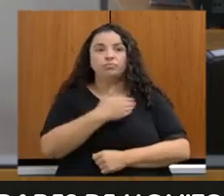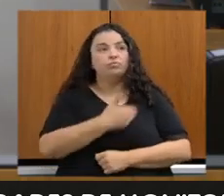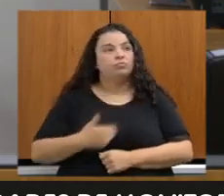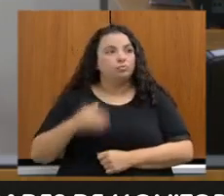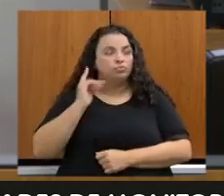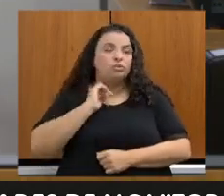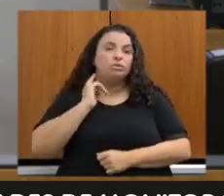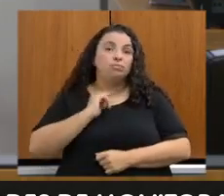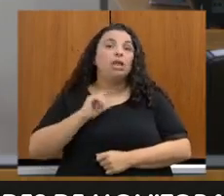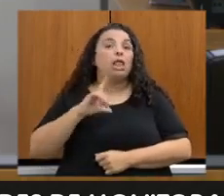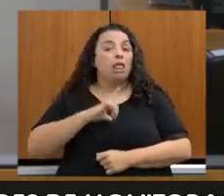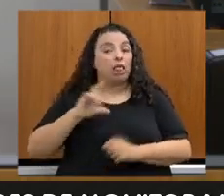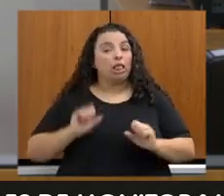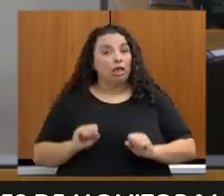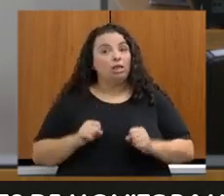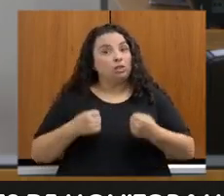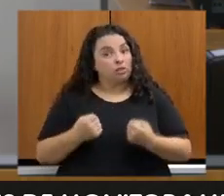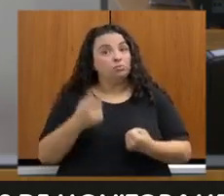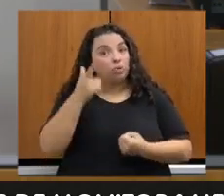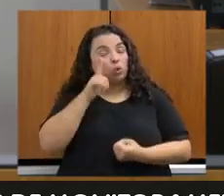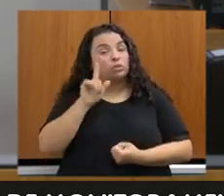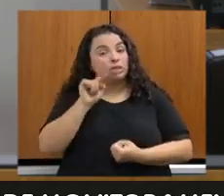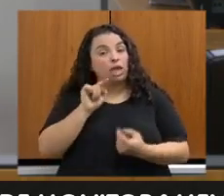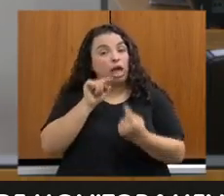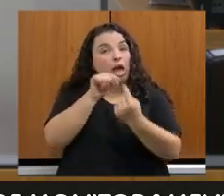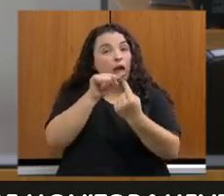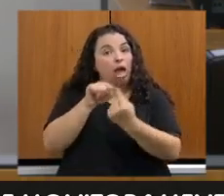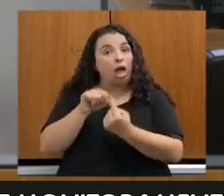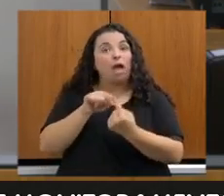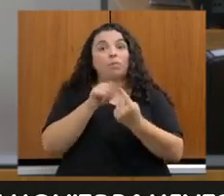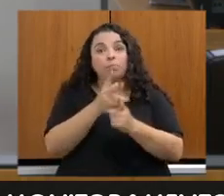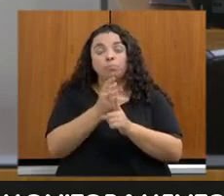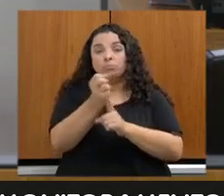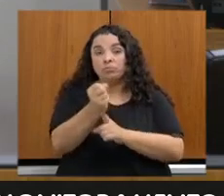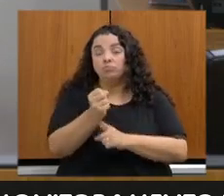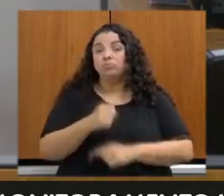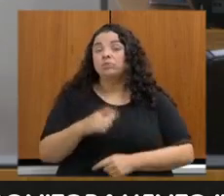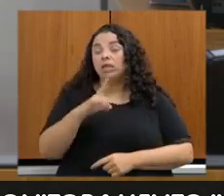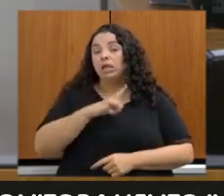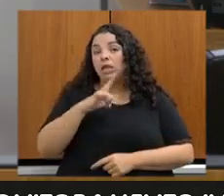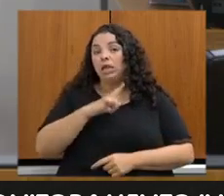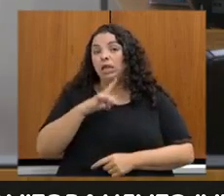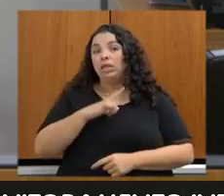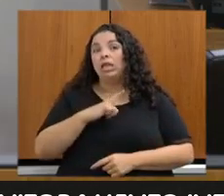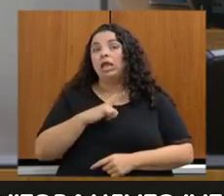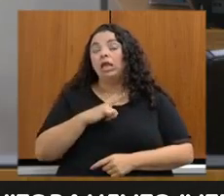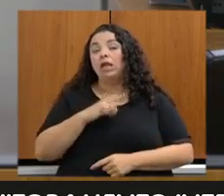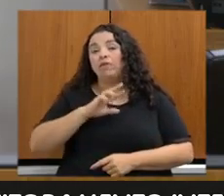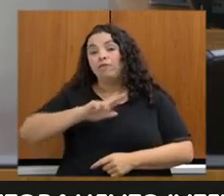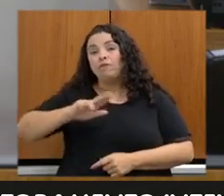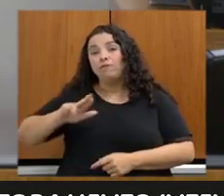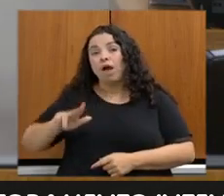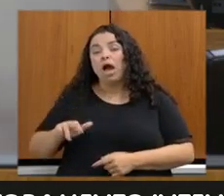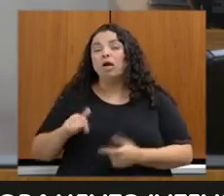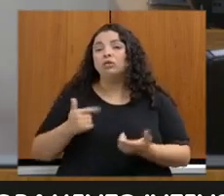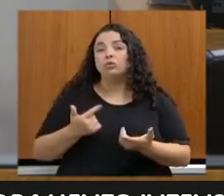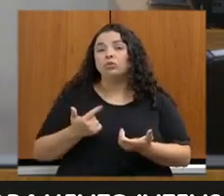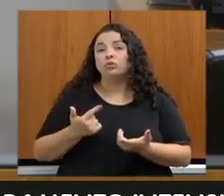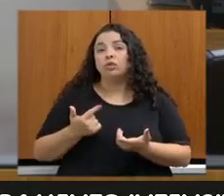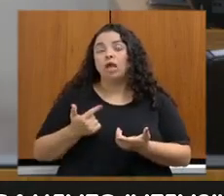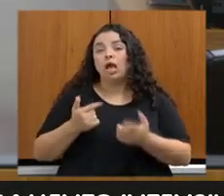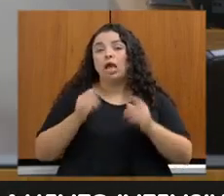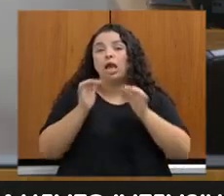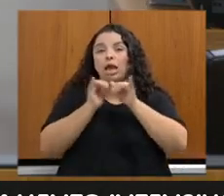muito, tem se esforçado para o alcance dessas metas e merece destaque as recentes adesões de Minas Gerais à